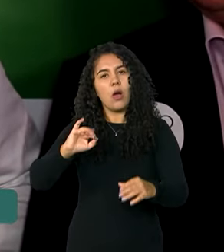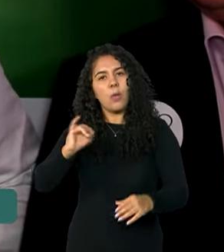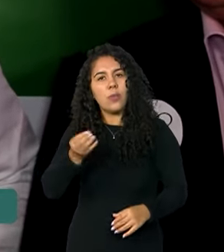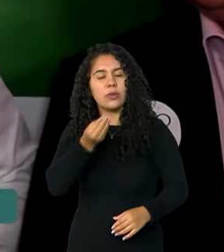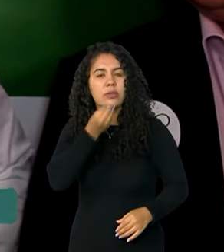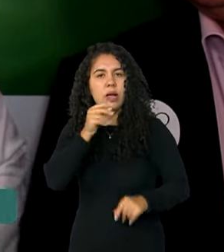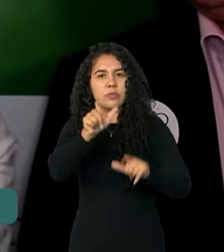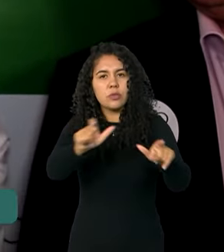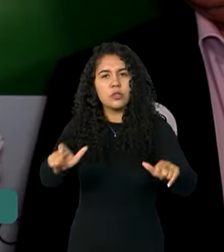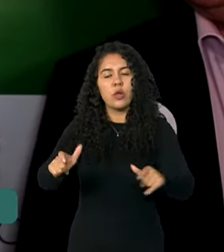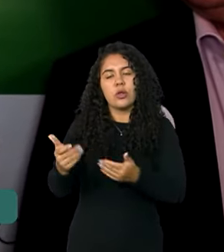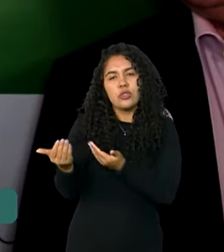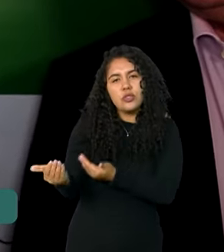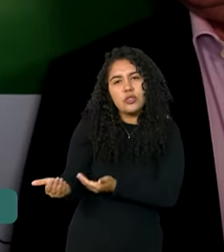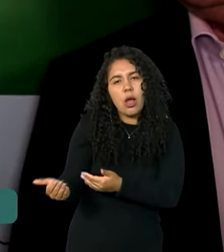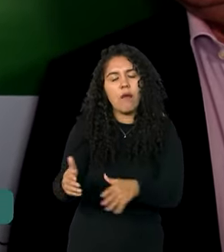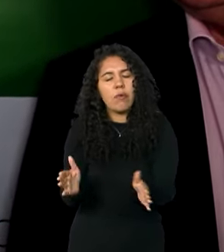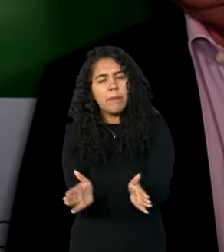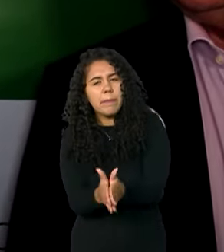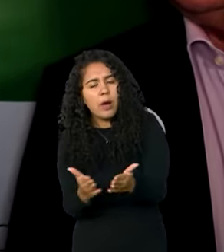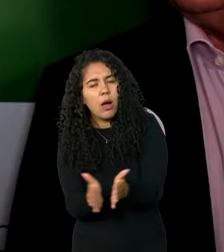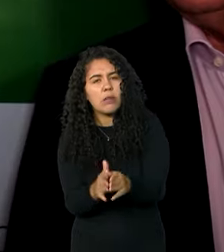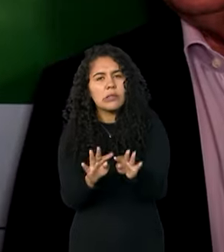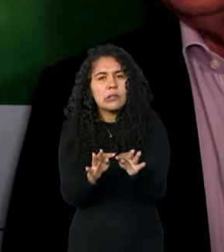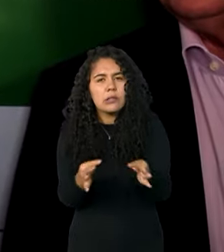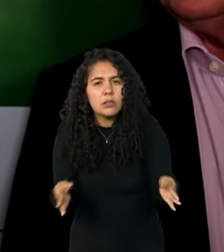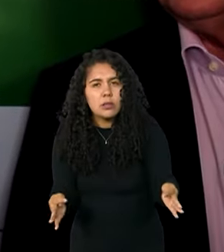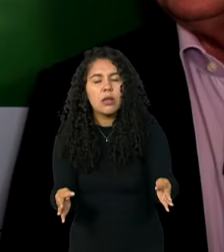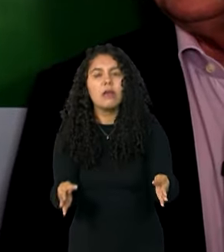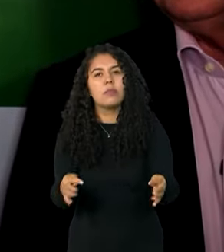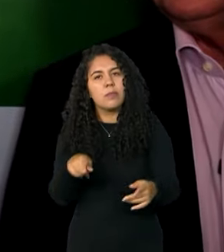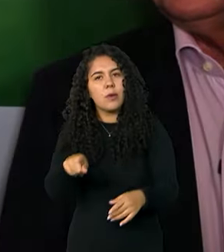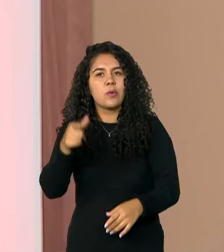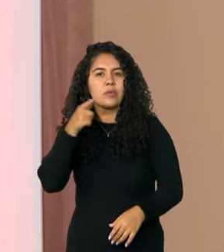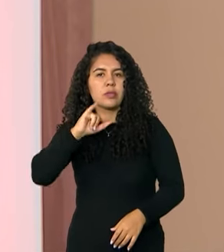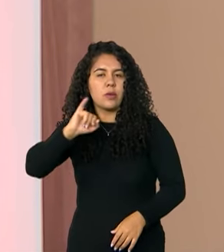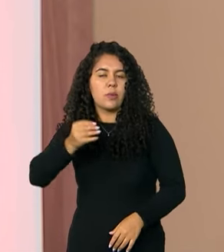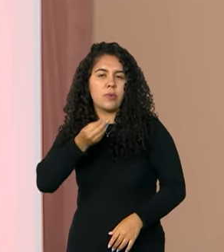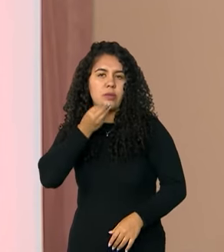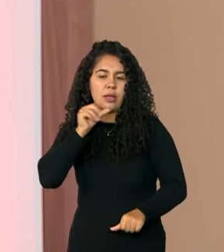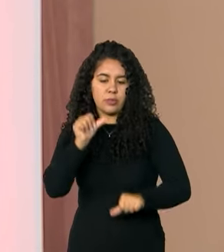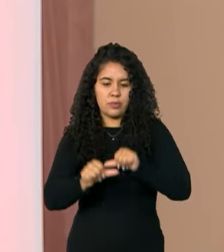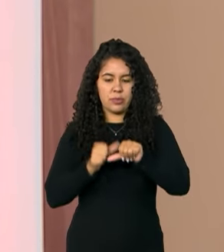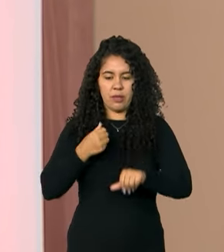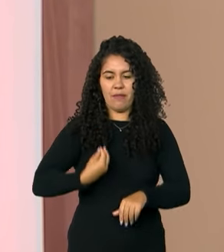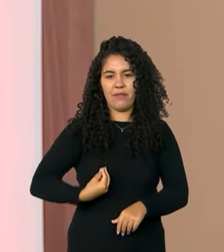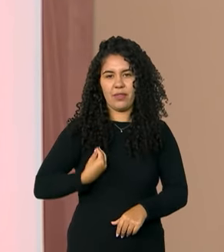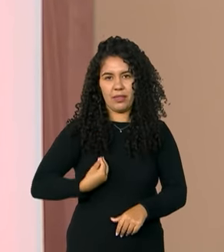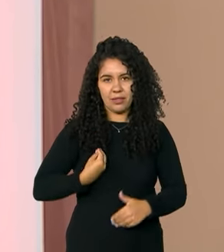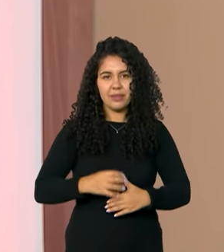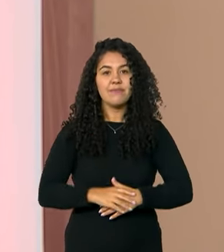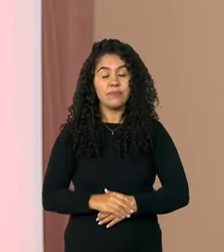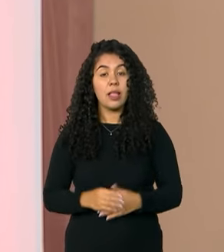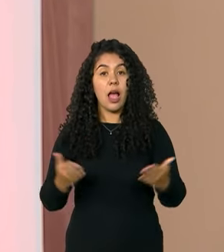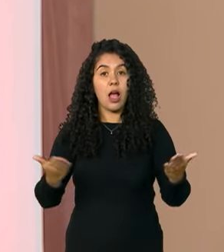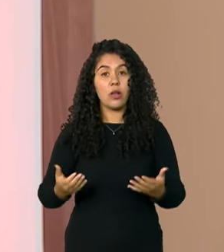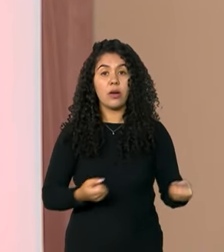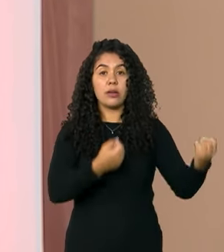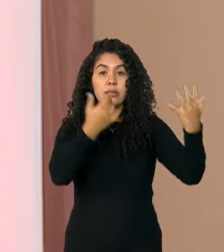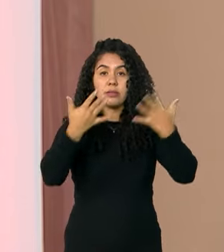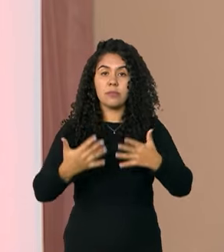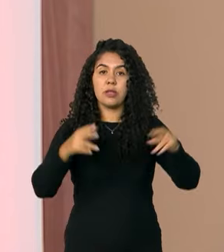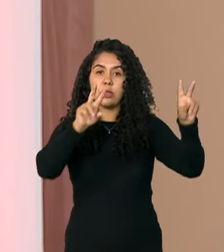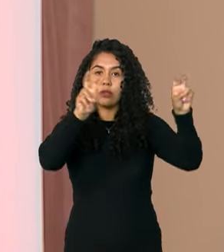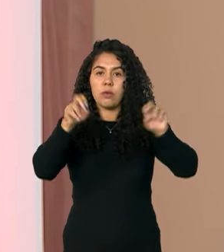jovem pobre, de uma família mais simples, poder transformar a sua vida. Vamos falar agora do programa Restaura